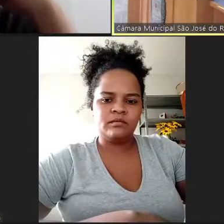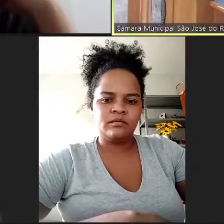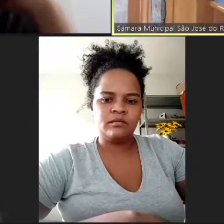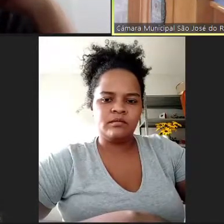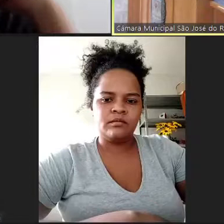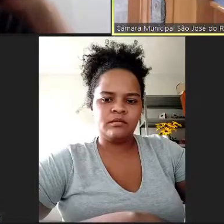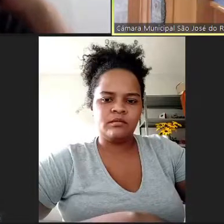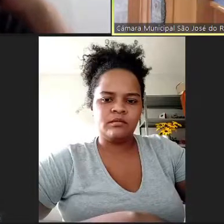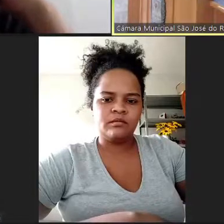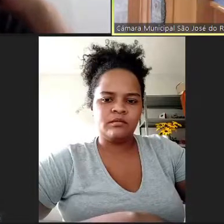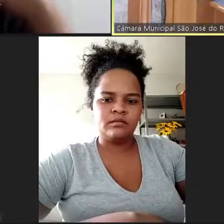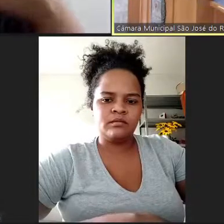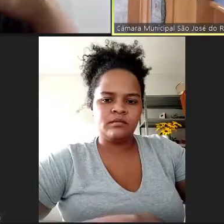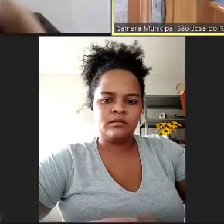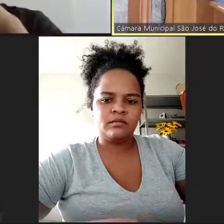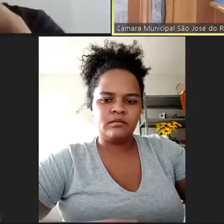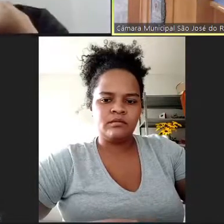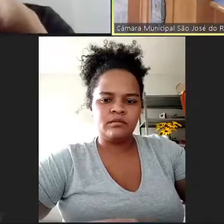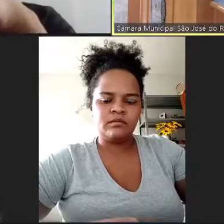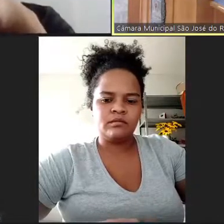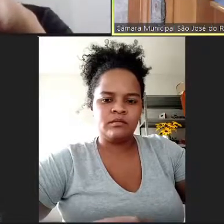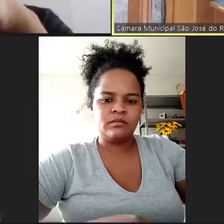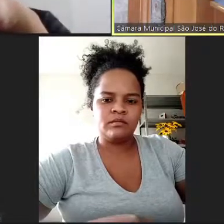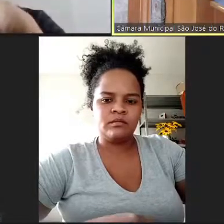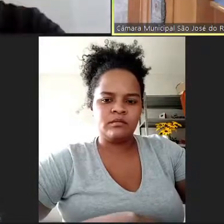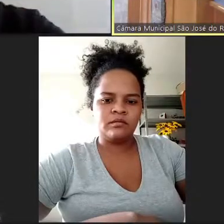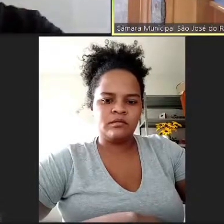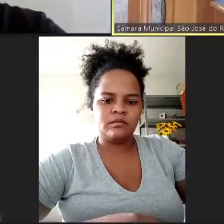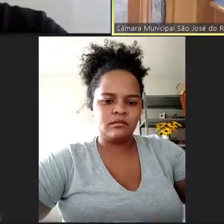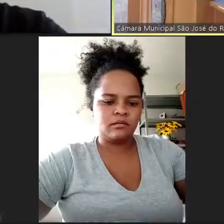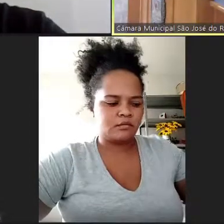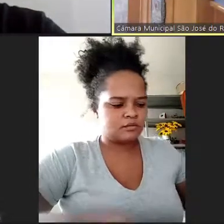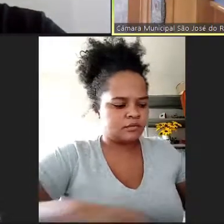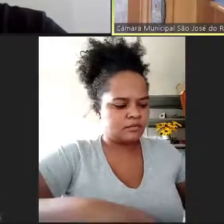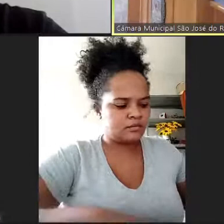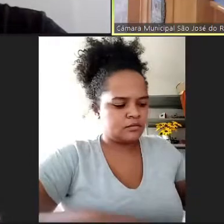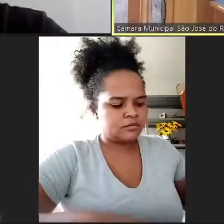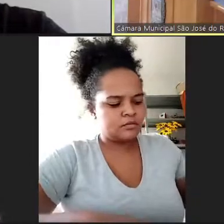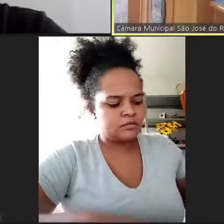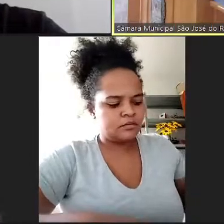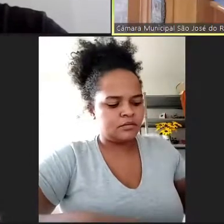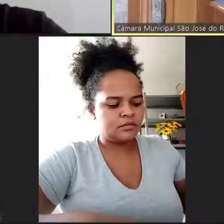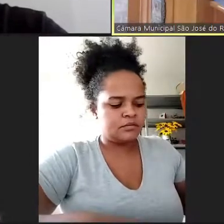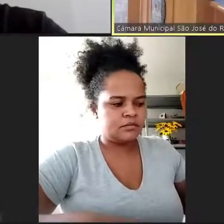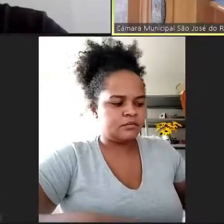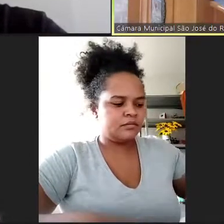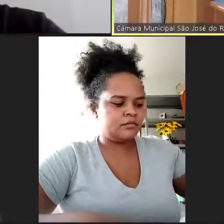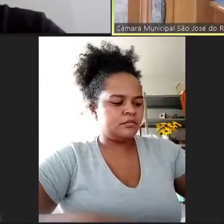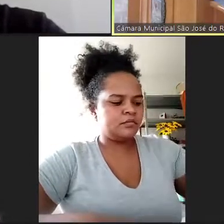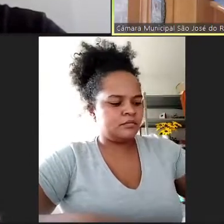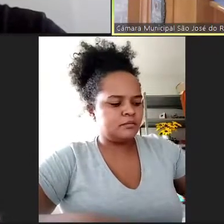rural que demanda a fazenda venerando. Indicação número 504, de autoria do vereador Eduardo Ramos,